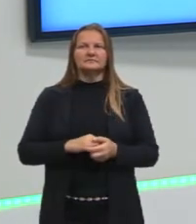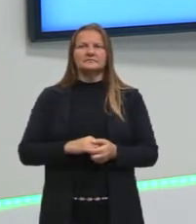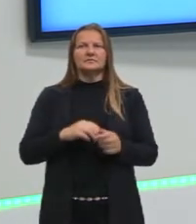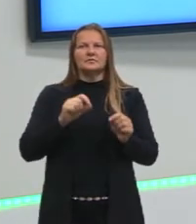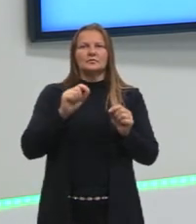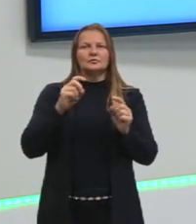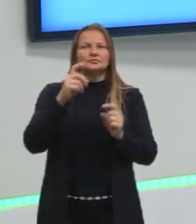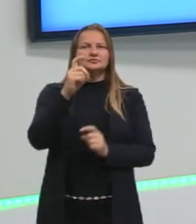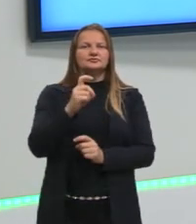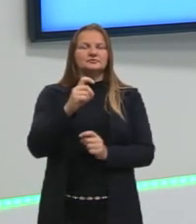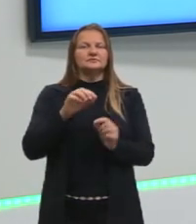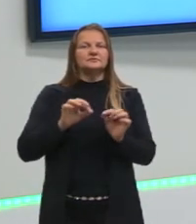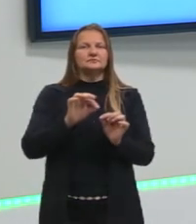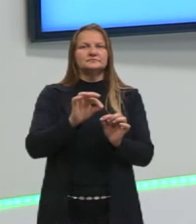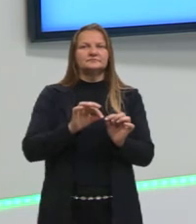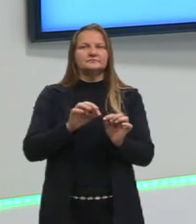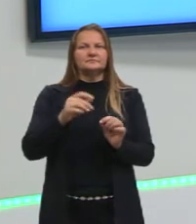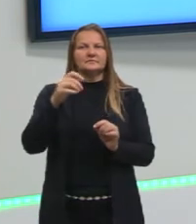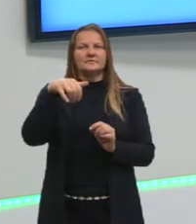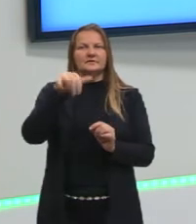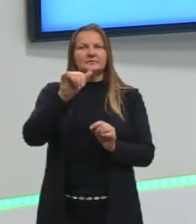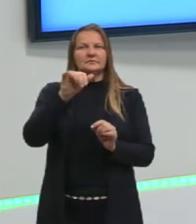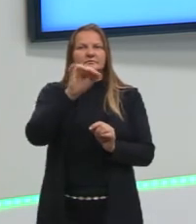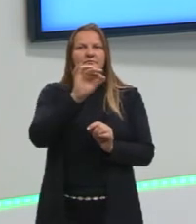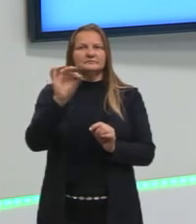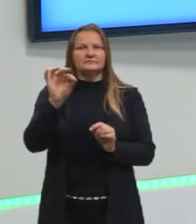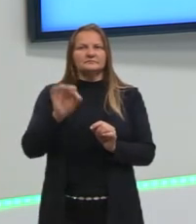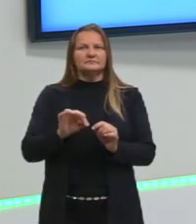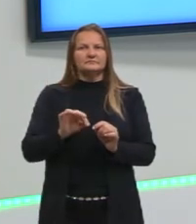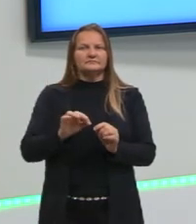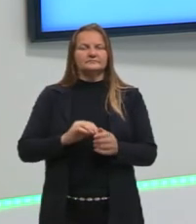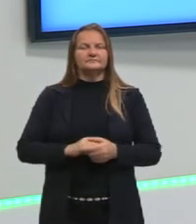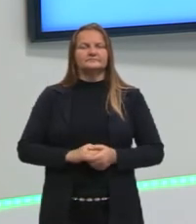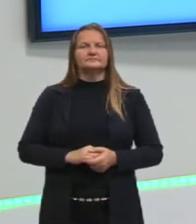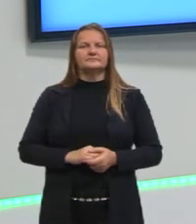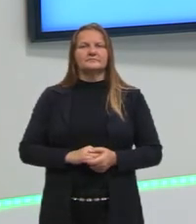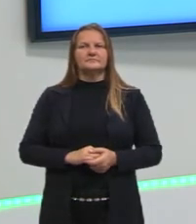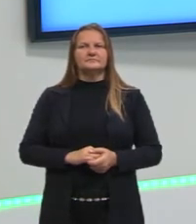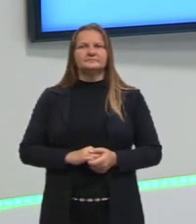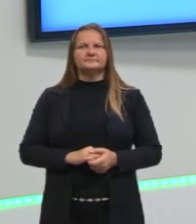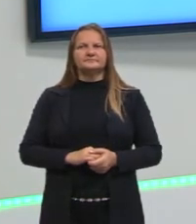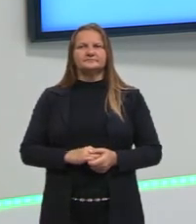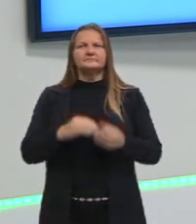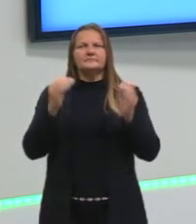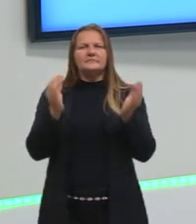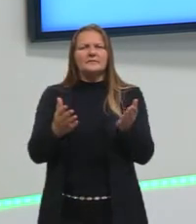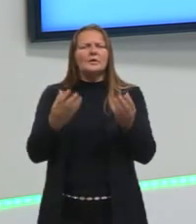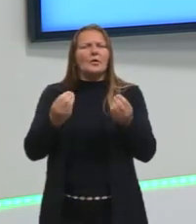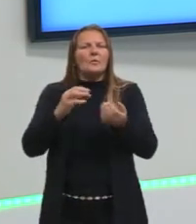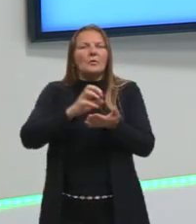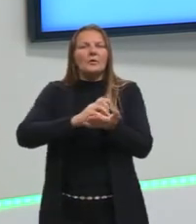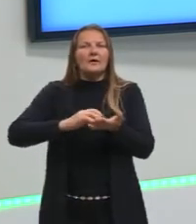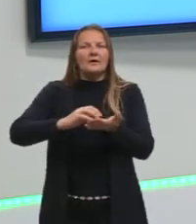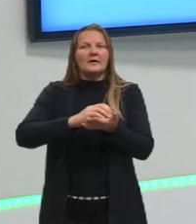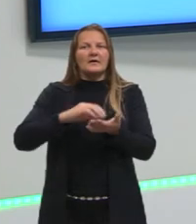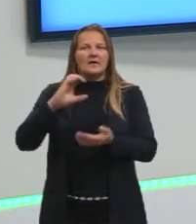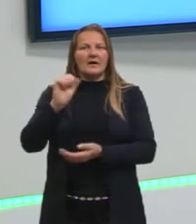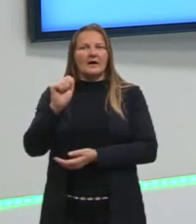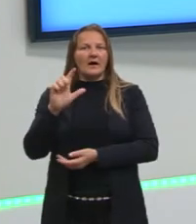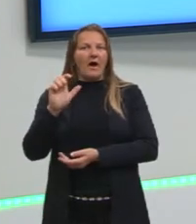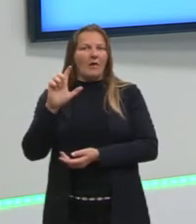X variou e quanto que o Y variou, né? Então, vamos agora ver como calcular isso, tá?